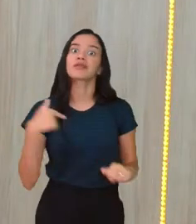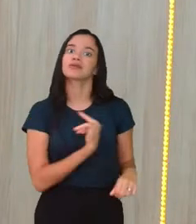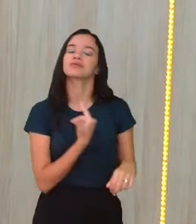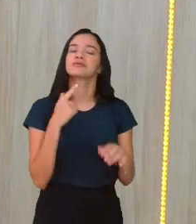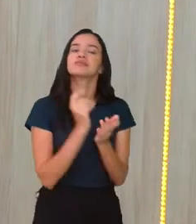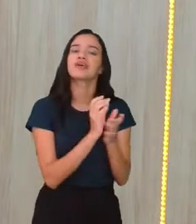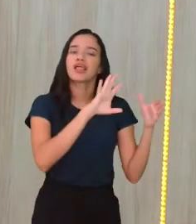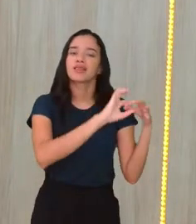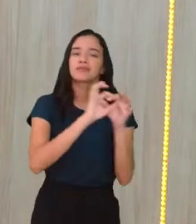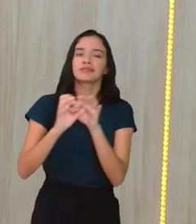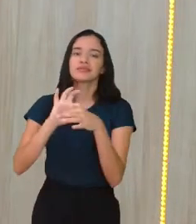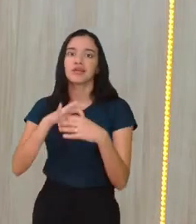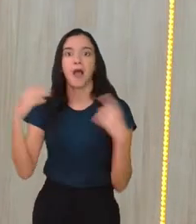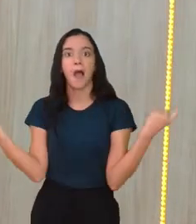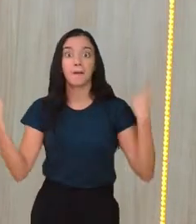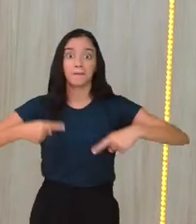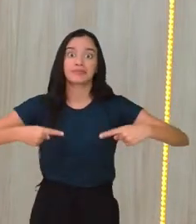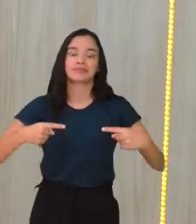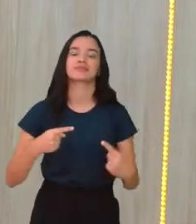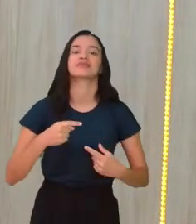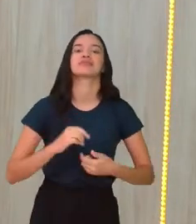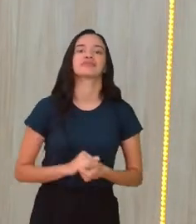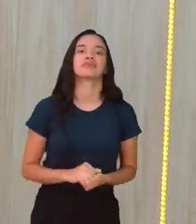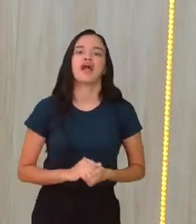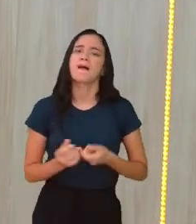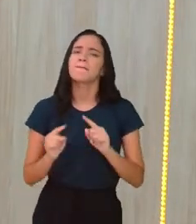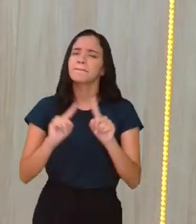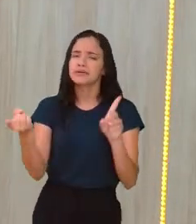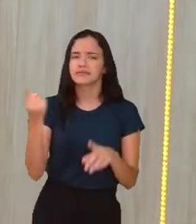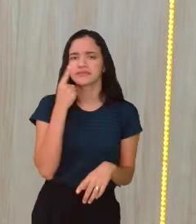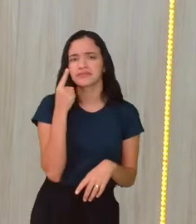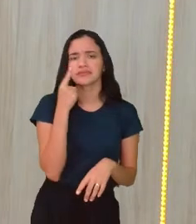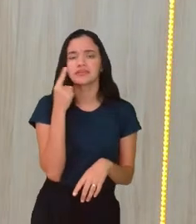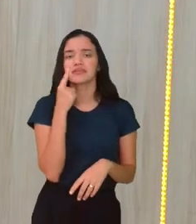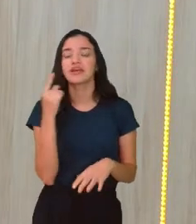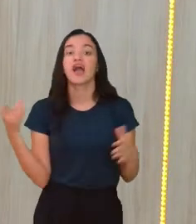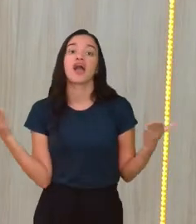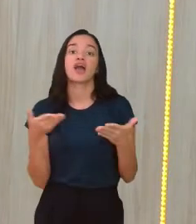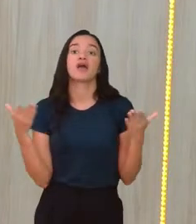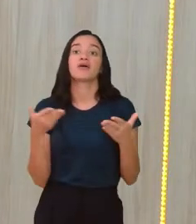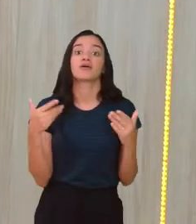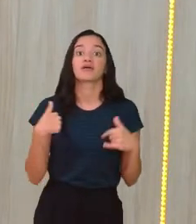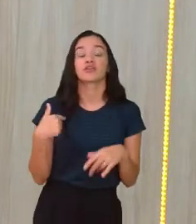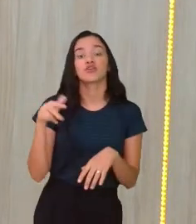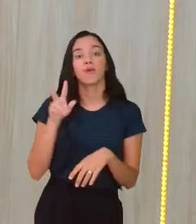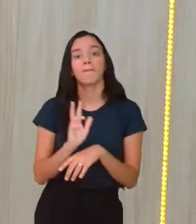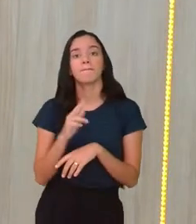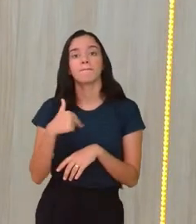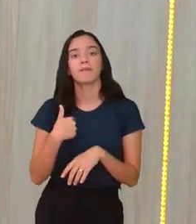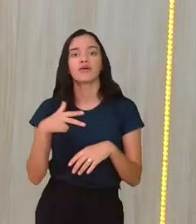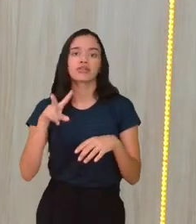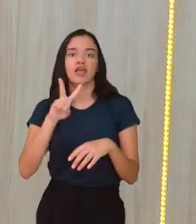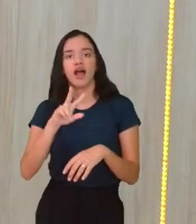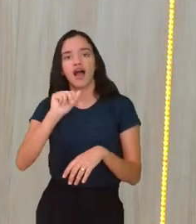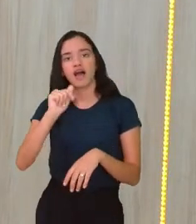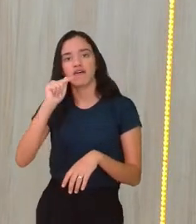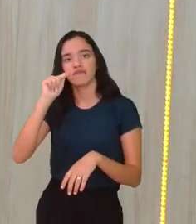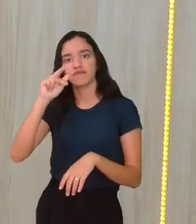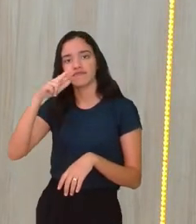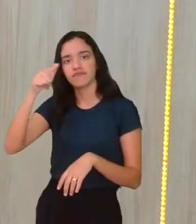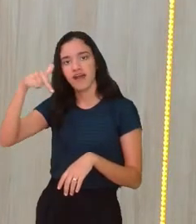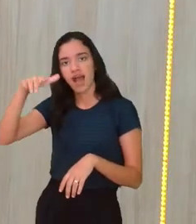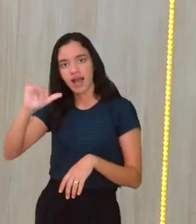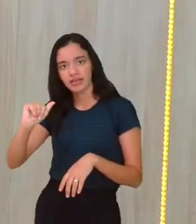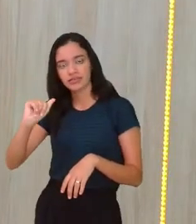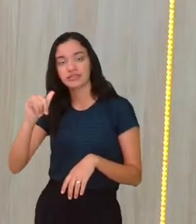assim, a galera competindo no queimado. Mas, veja, na Várzea, que é onde eu moro, as pessoas jogam o